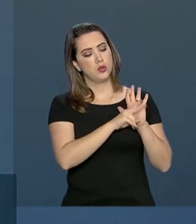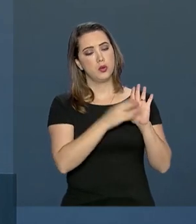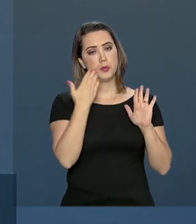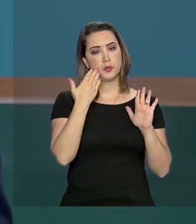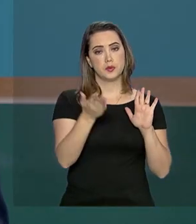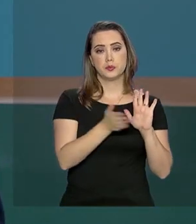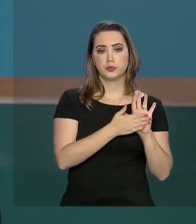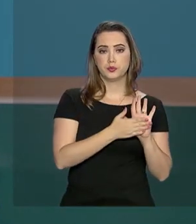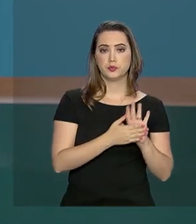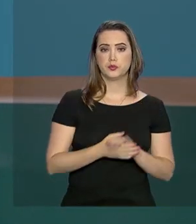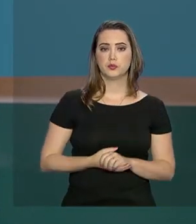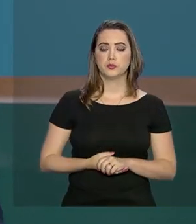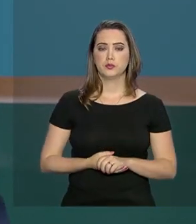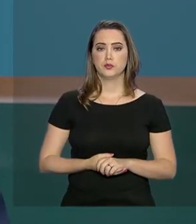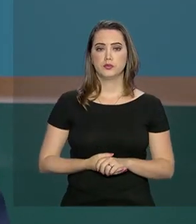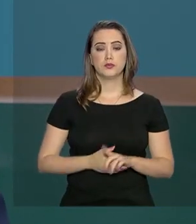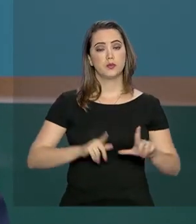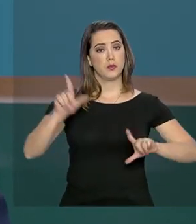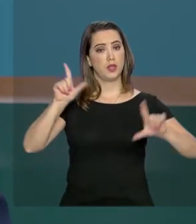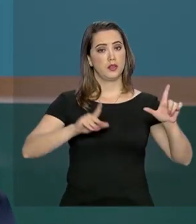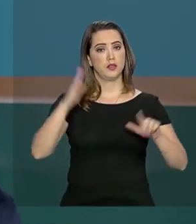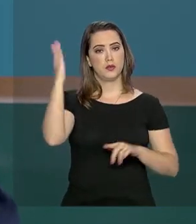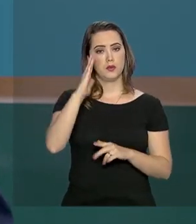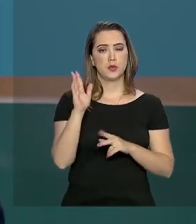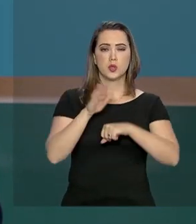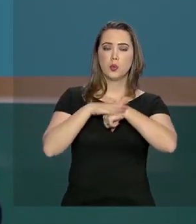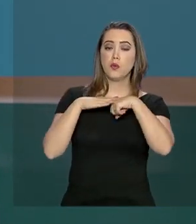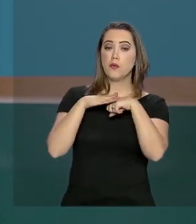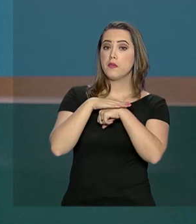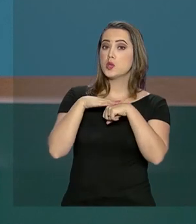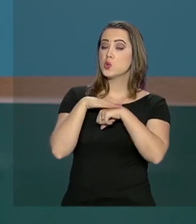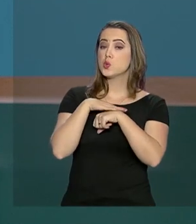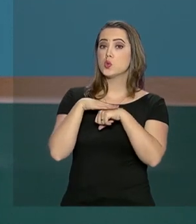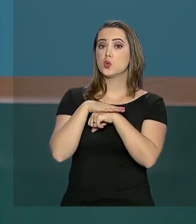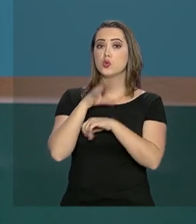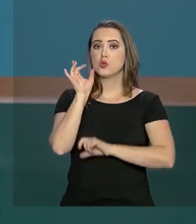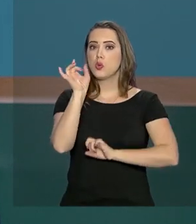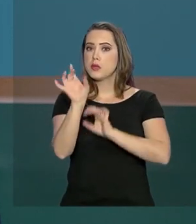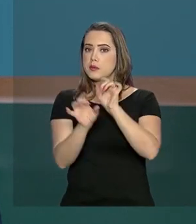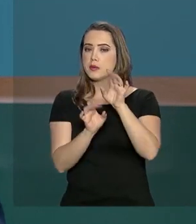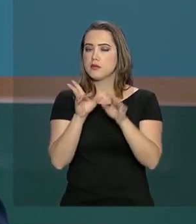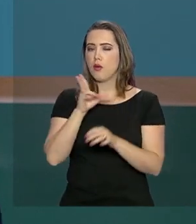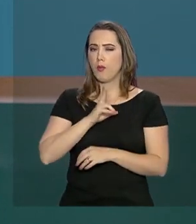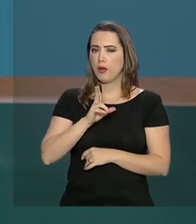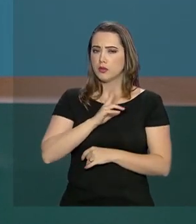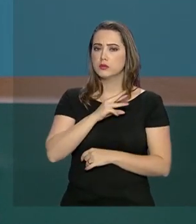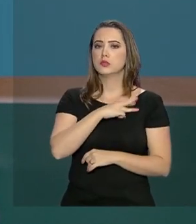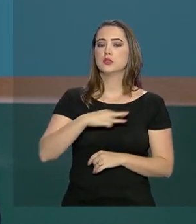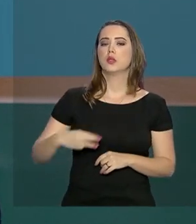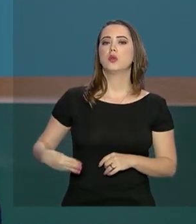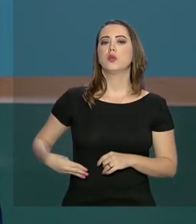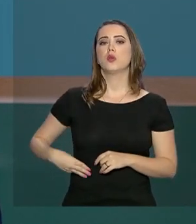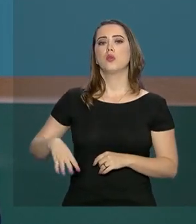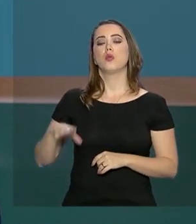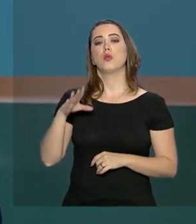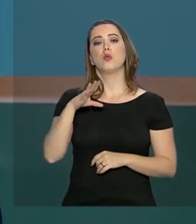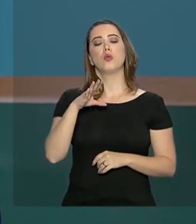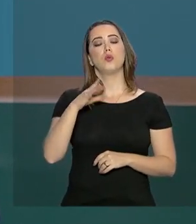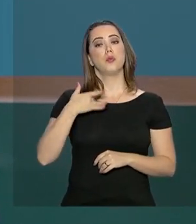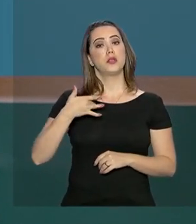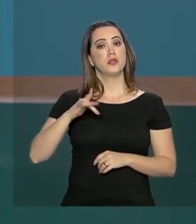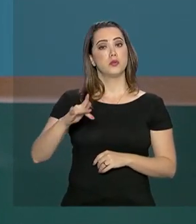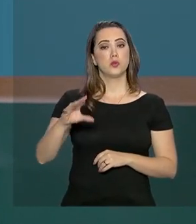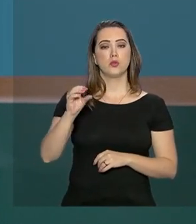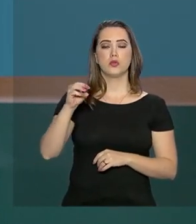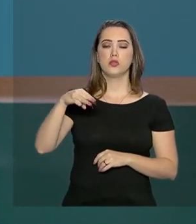propostas. A TV Brasil conversou com exclusividade com o ministro-chefe da Casa Civil, Onyx Lorenzoni.